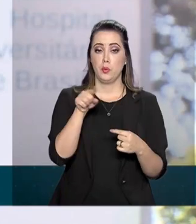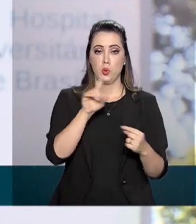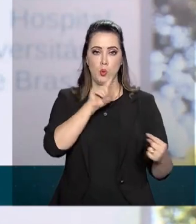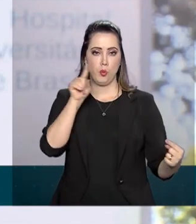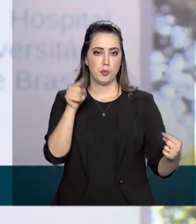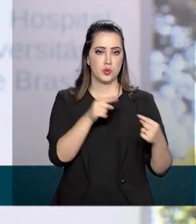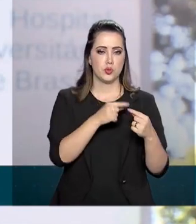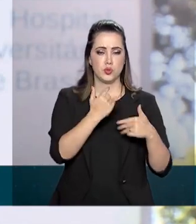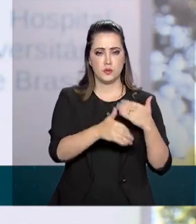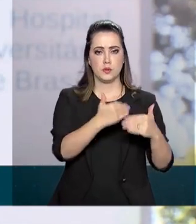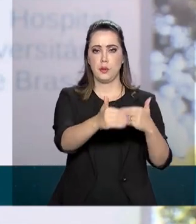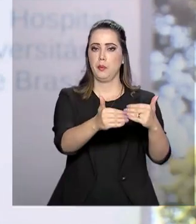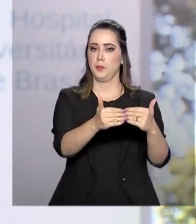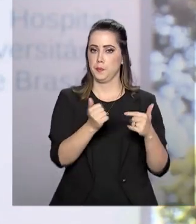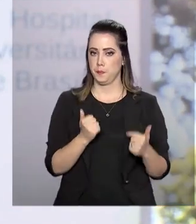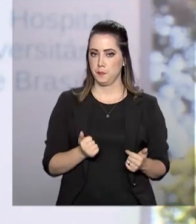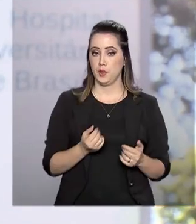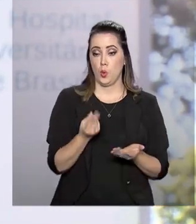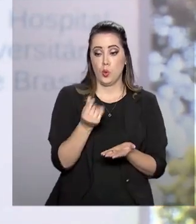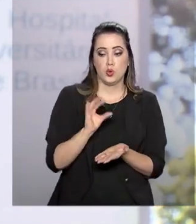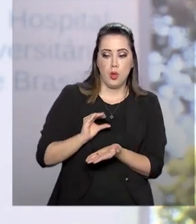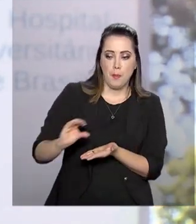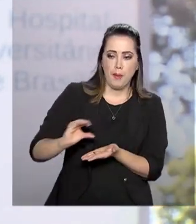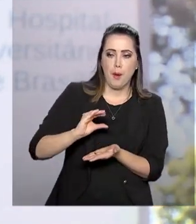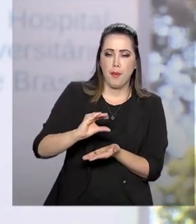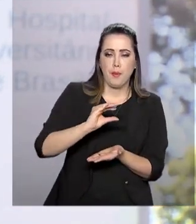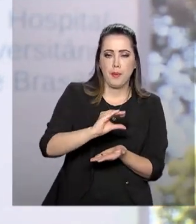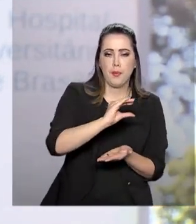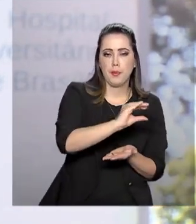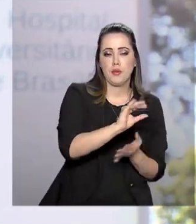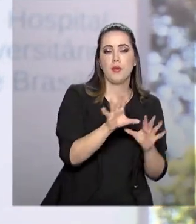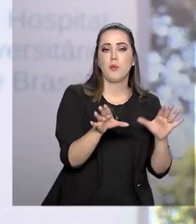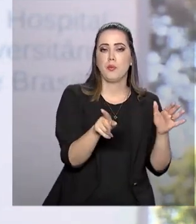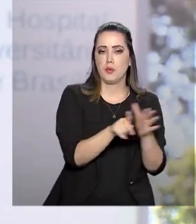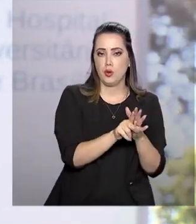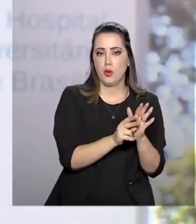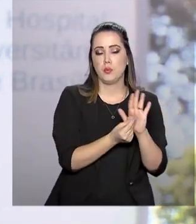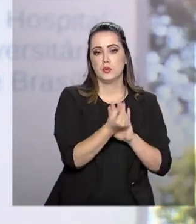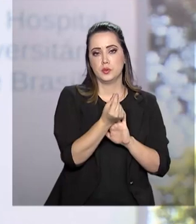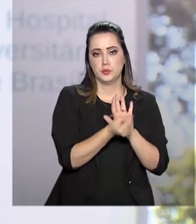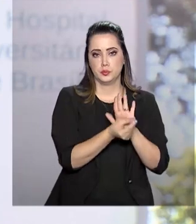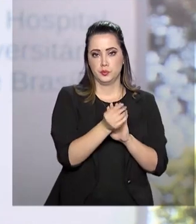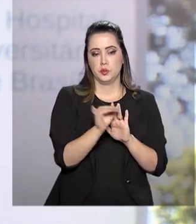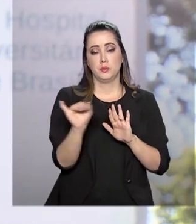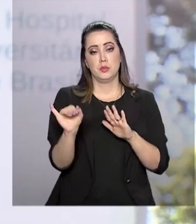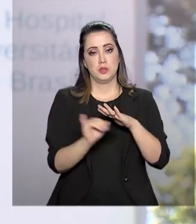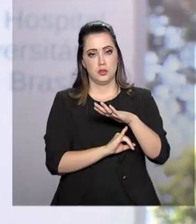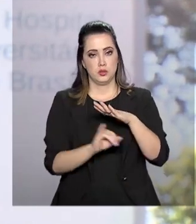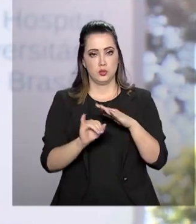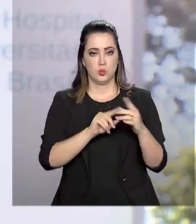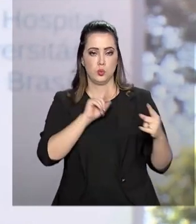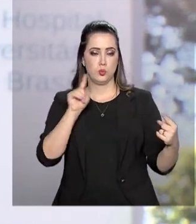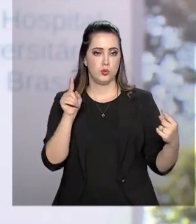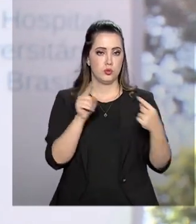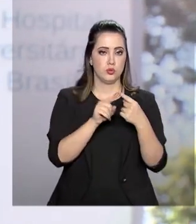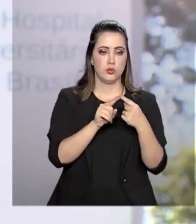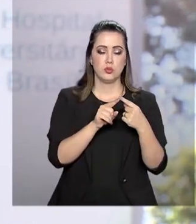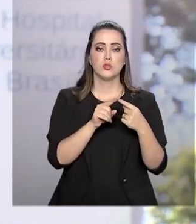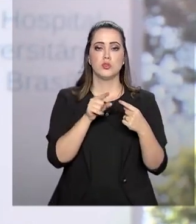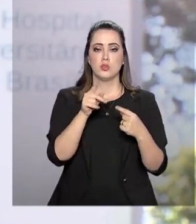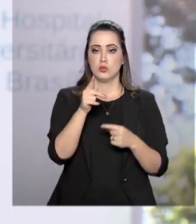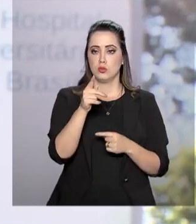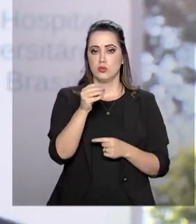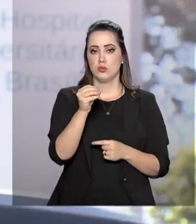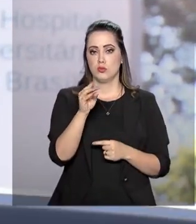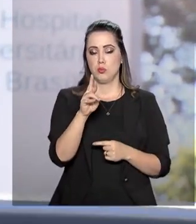metas de desempenho. O montante vai reforçar o orçamento das instituições que cumpriram metas de porte e